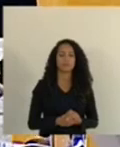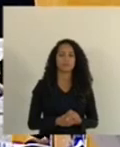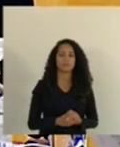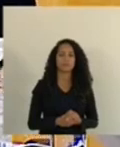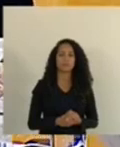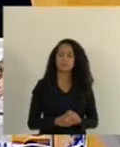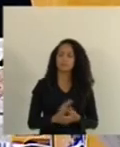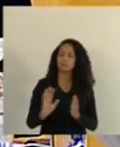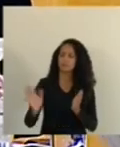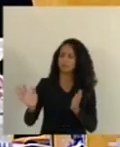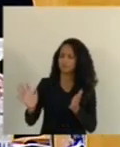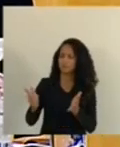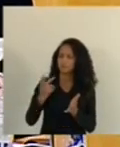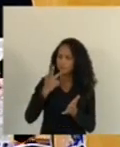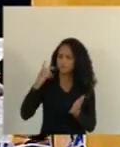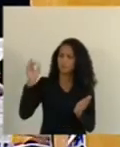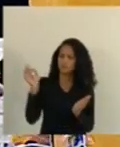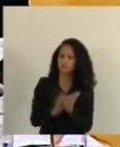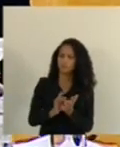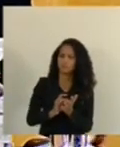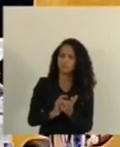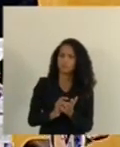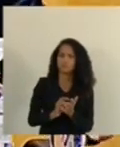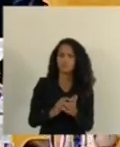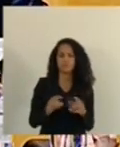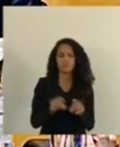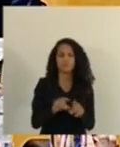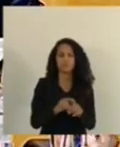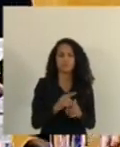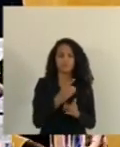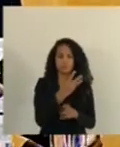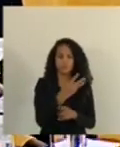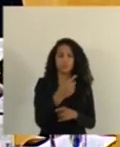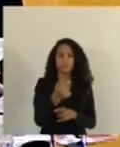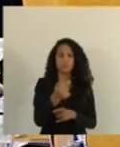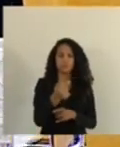acabei de falar agora, oficice, e falei agora do 37.